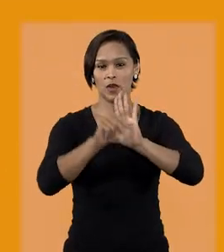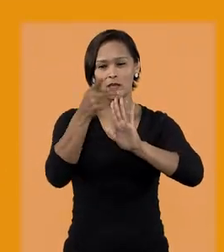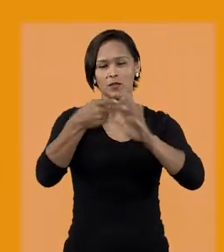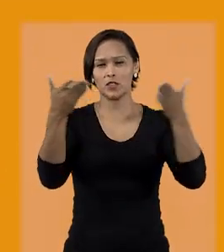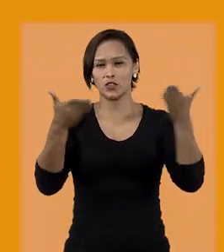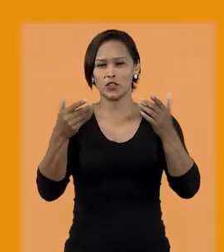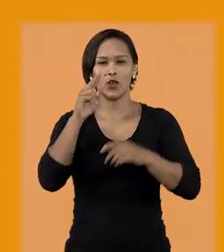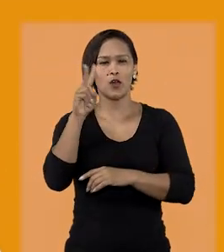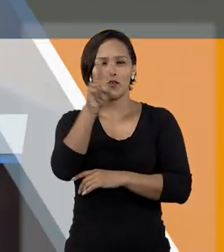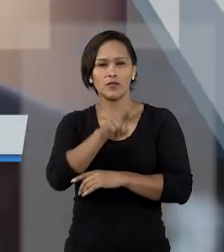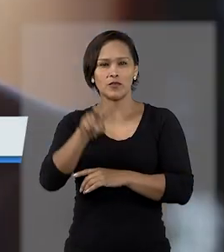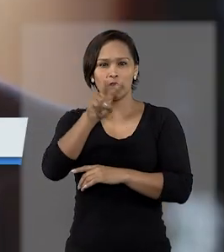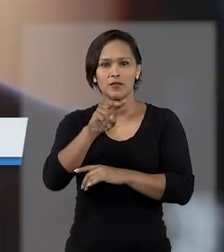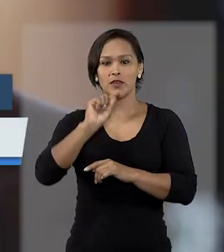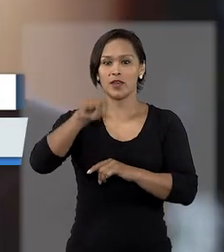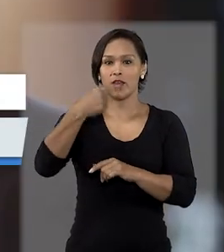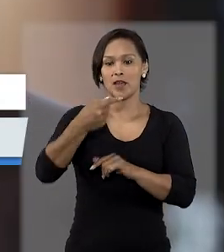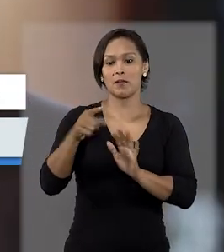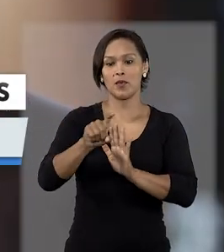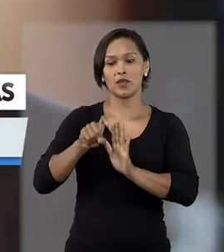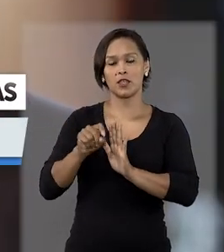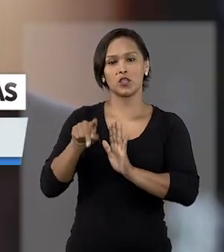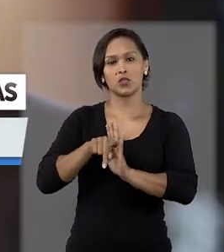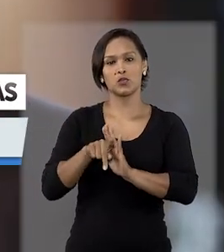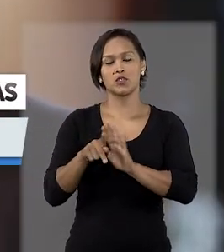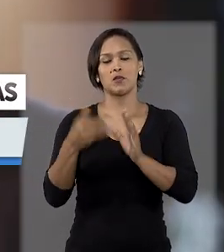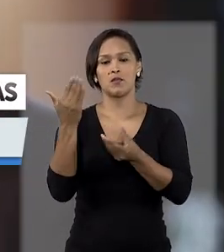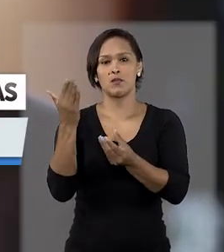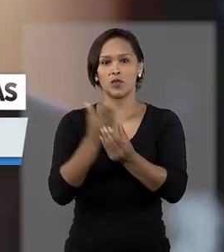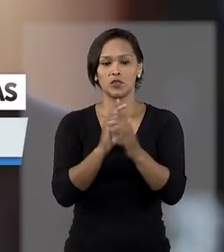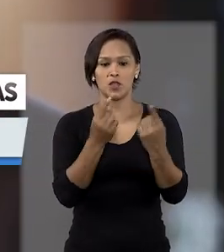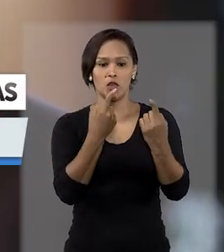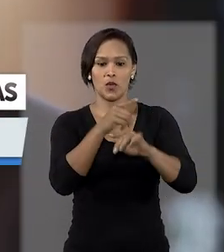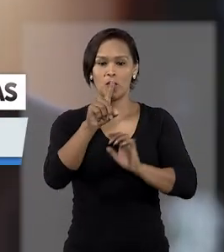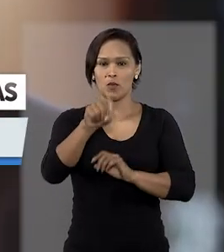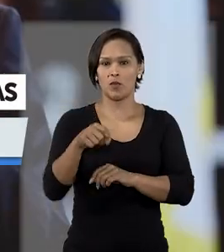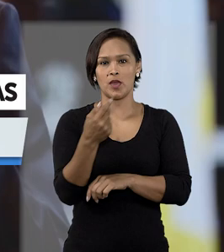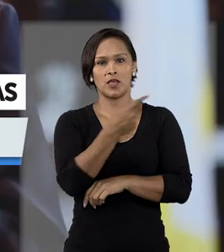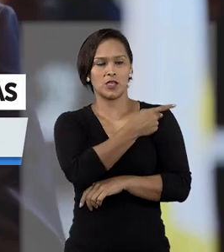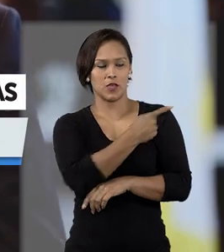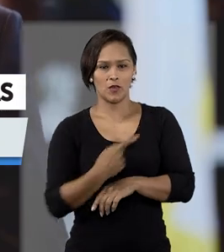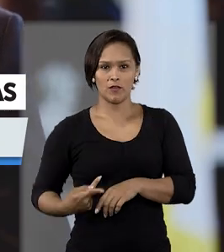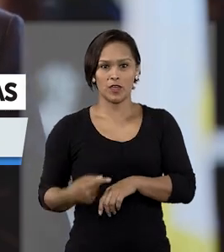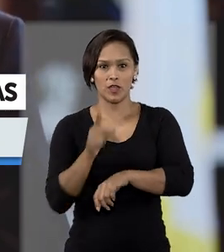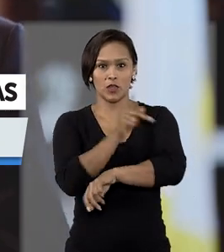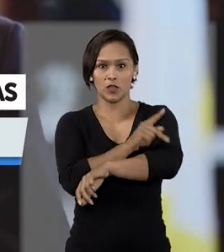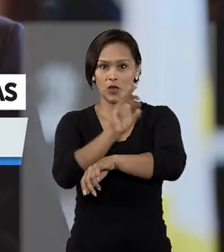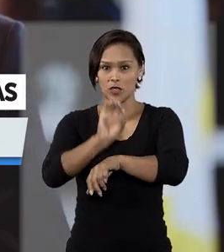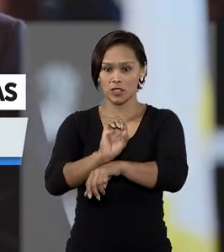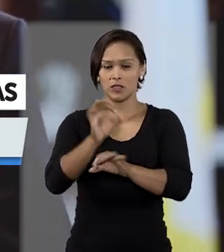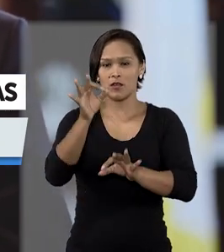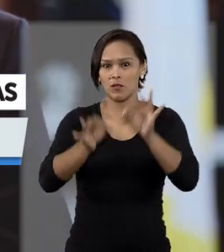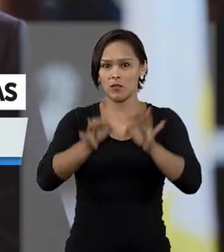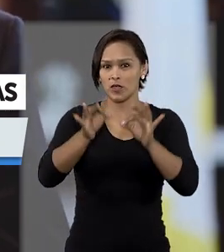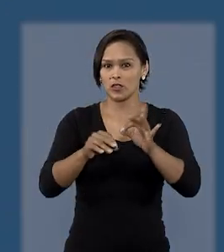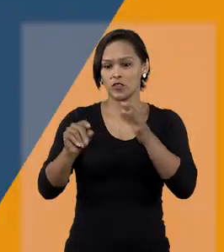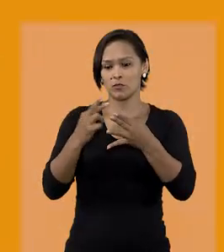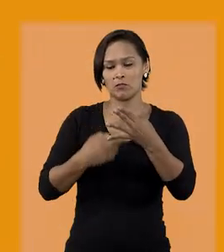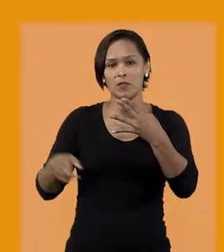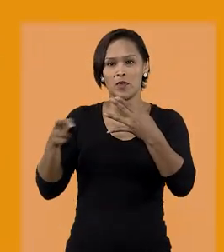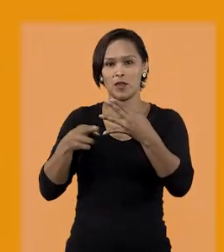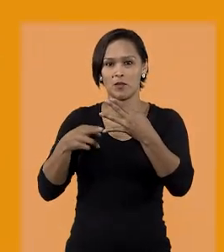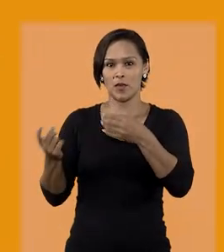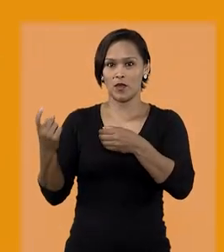vai ver, após renúncia, processos contra o ex-governador de Tocantins vão para a justiça de primeiro grau.